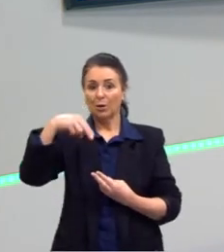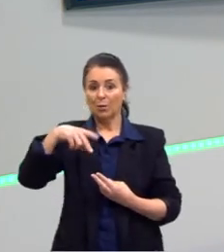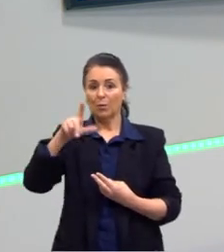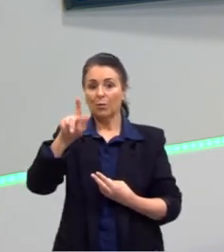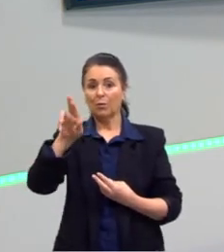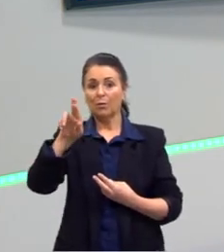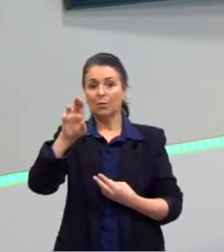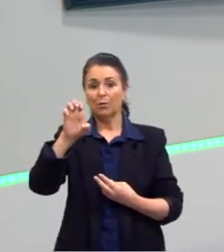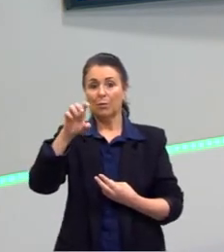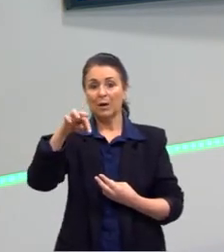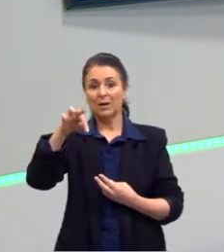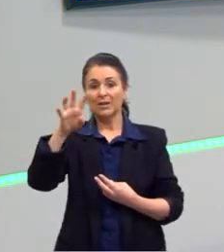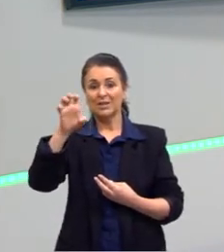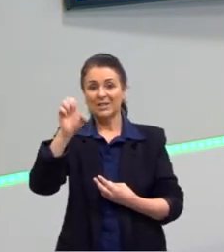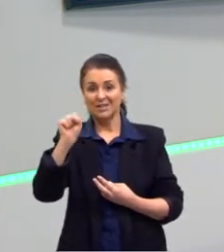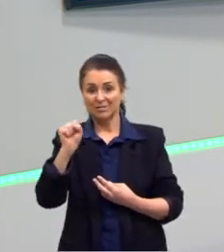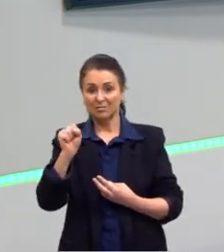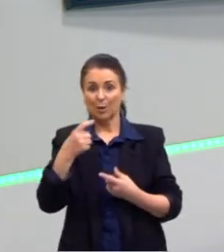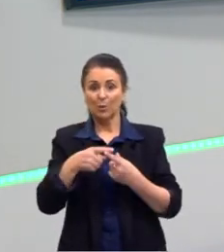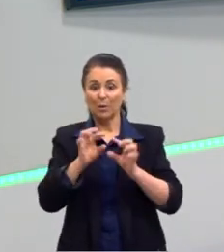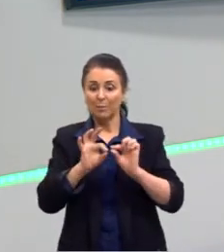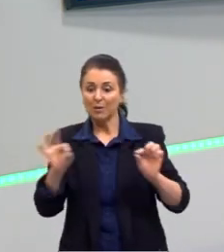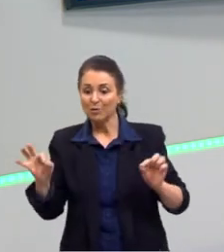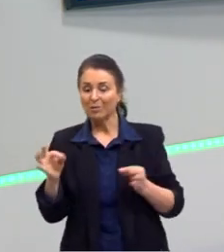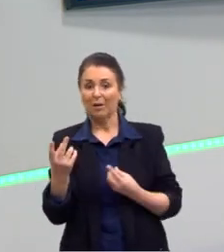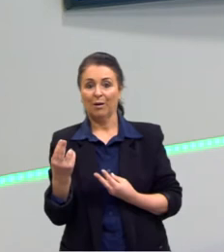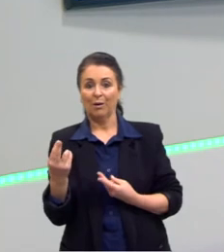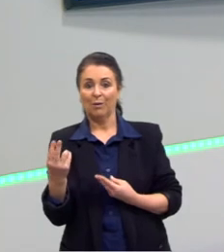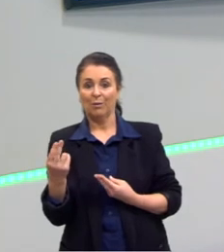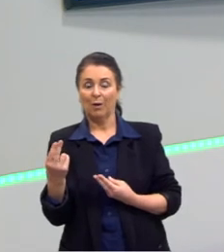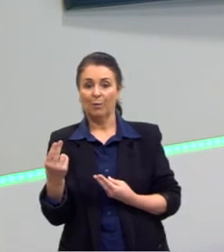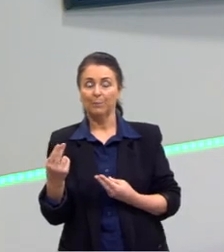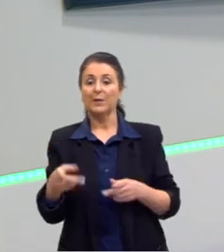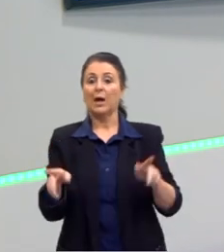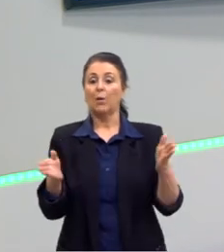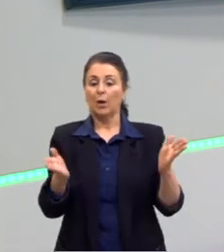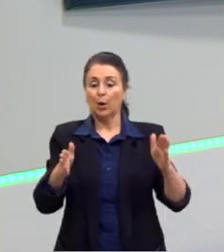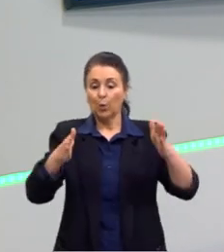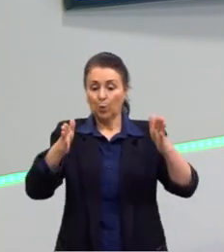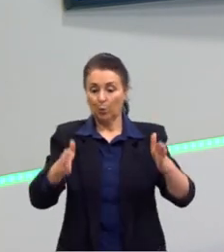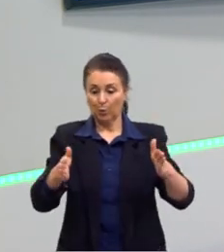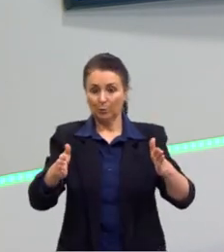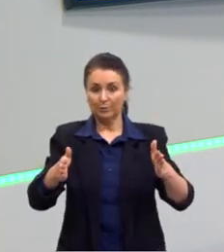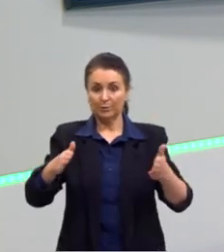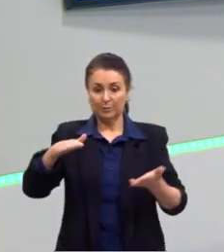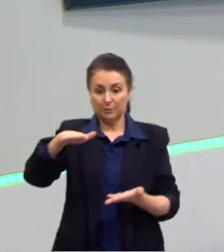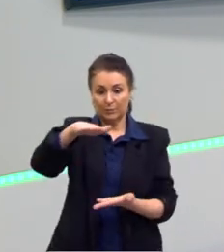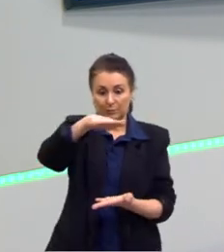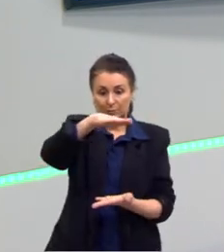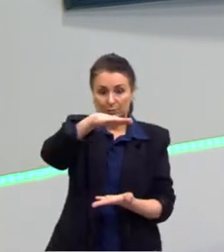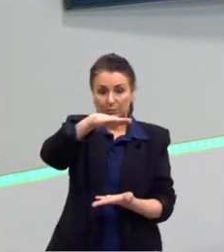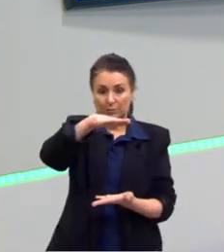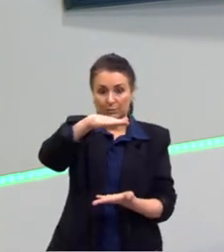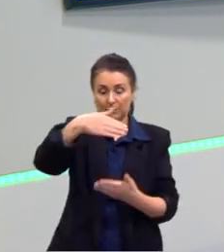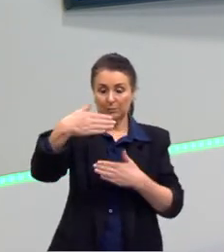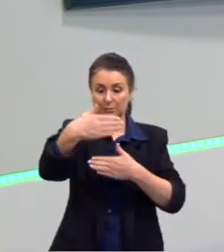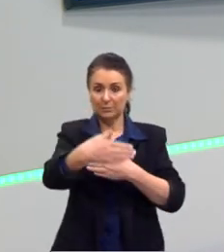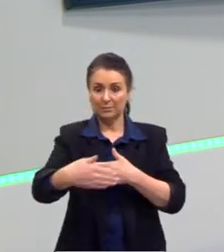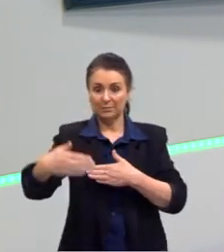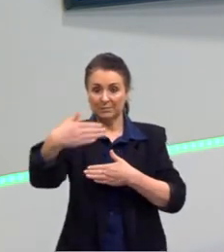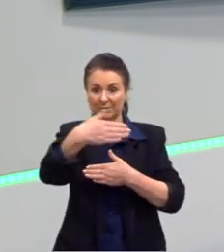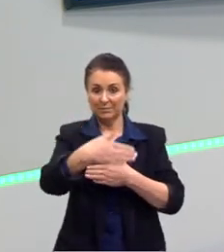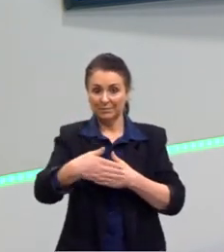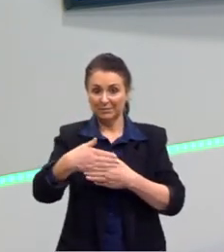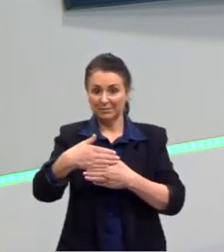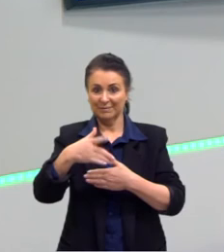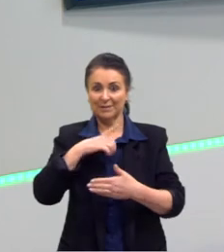medidas serão iguais. Só que aqui o cubo, ele possui três dimensões e as figuras planas que nós vamos encontrar